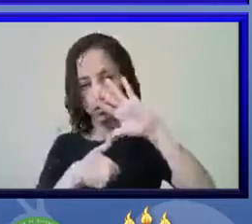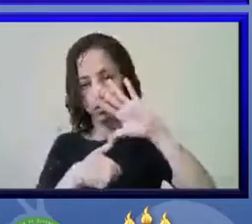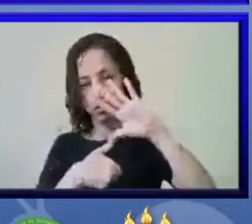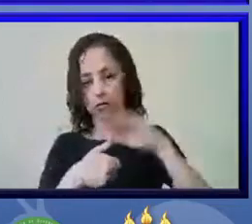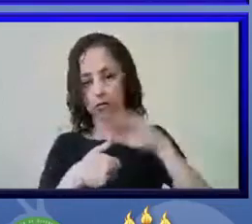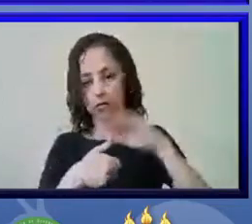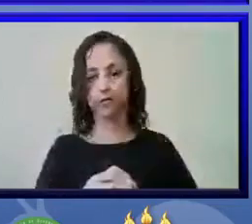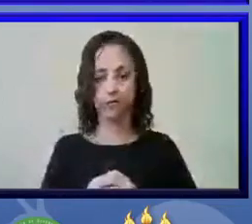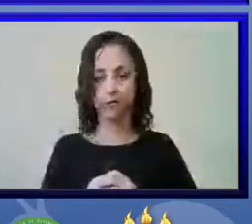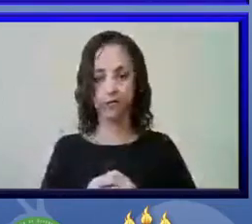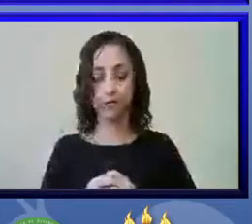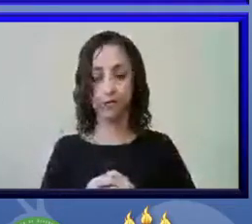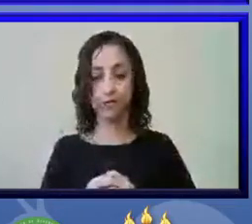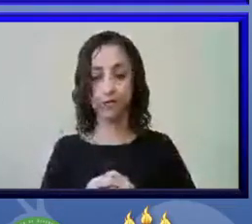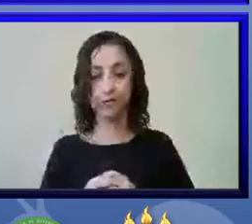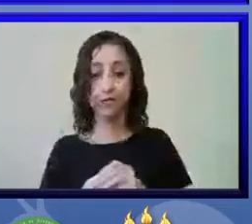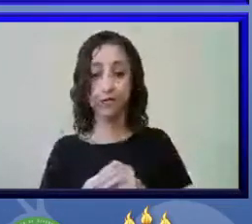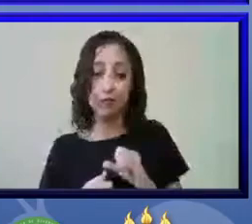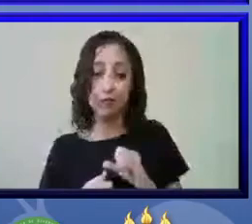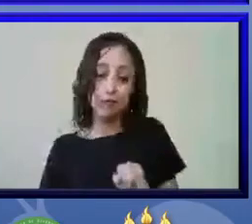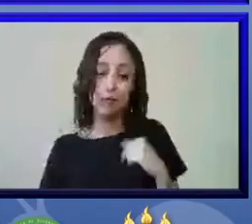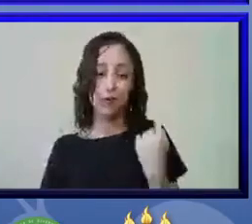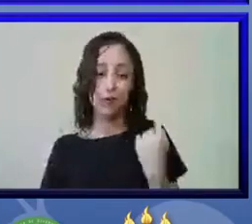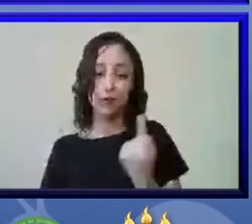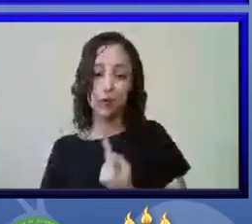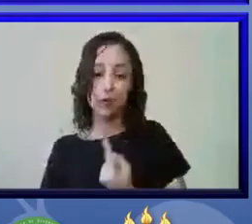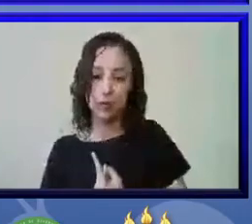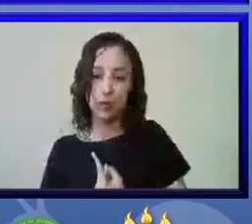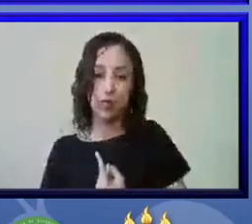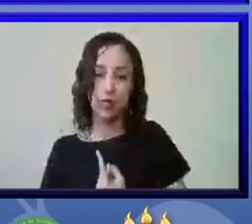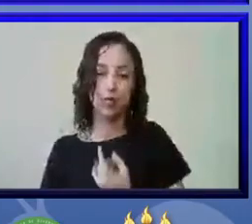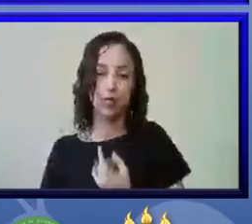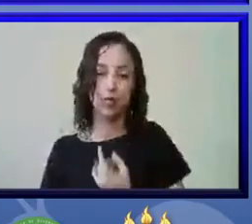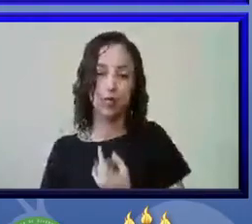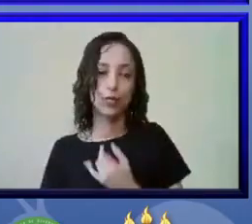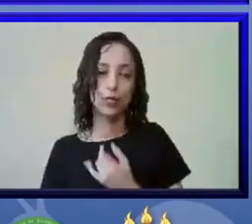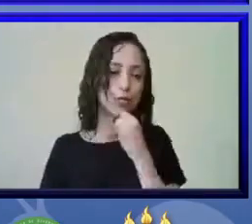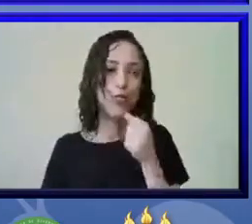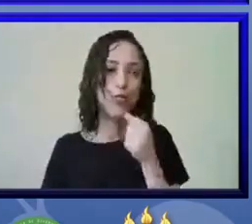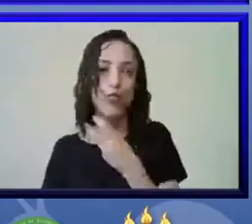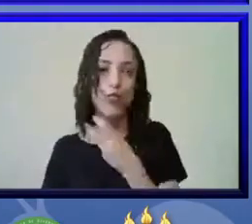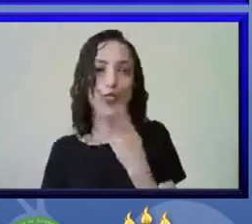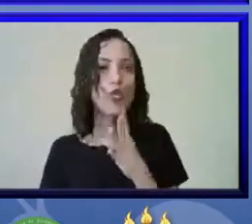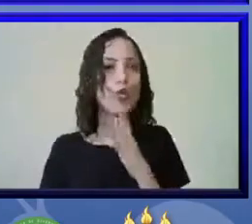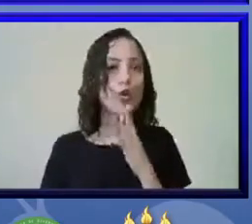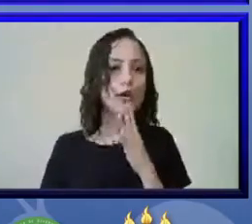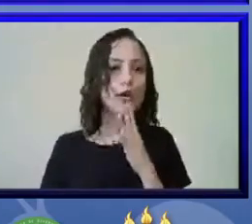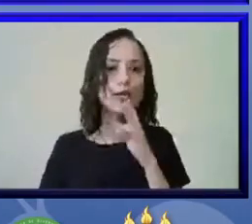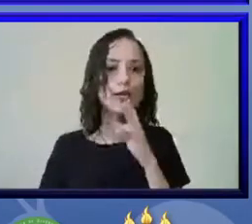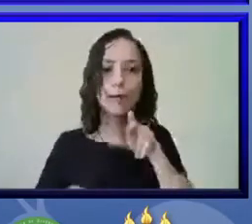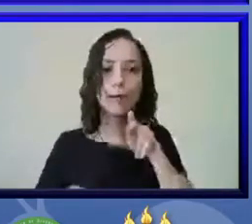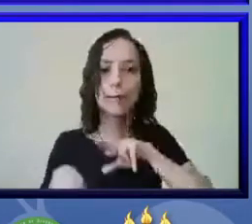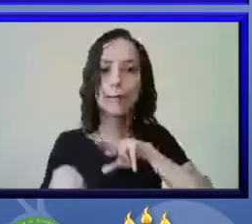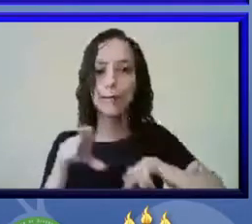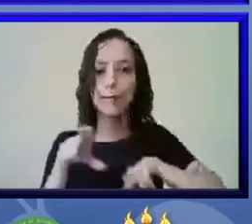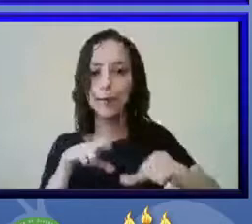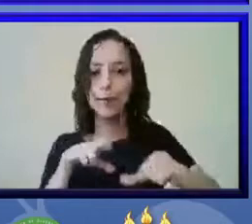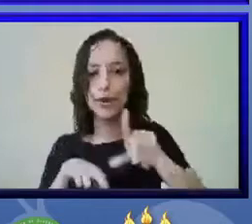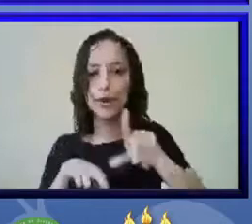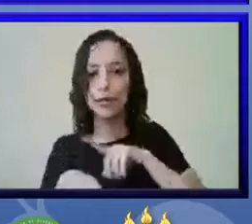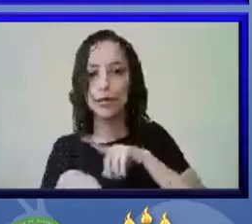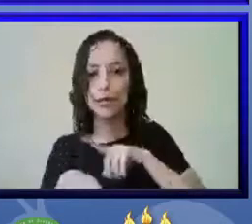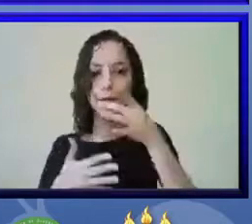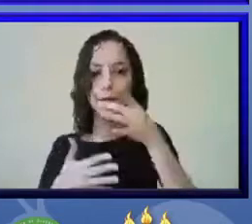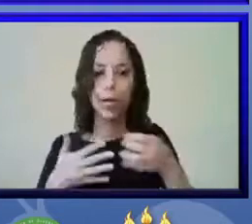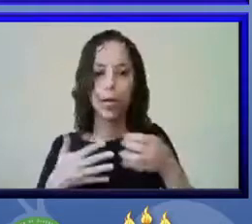se a gente conhece a quantidade de espécies que foram descritas do